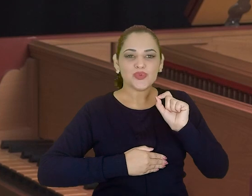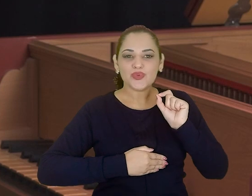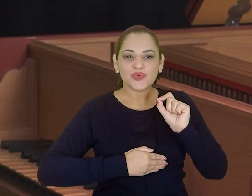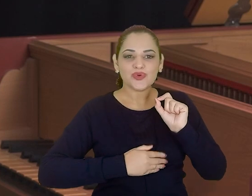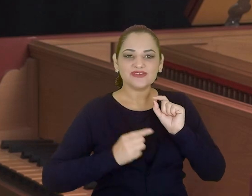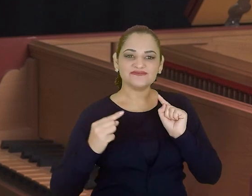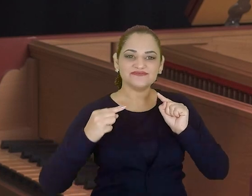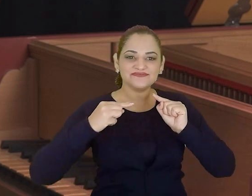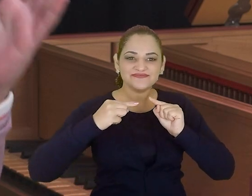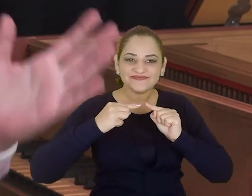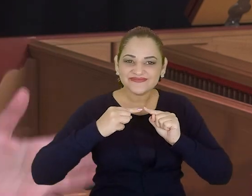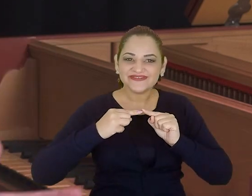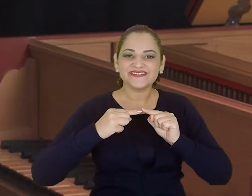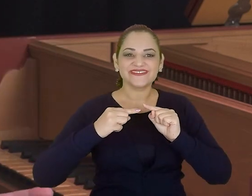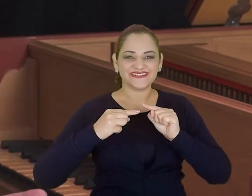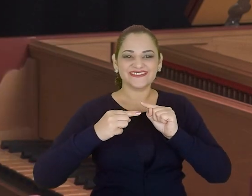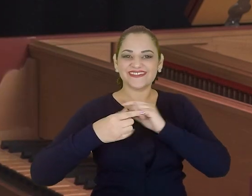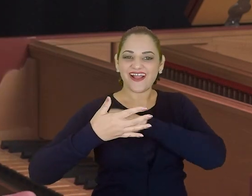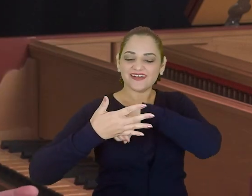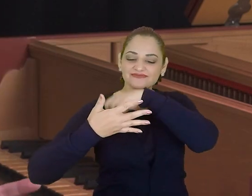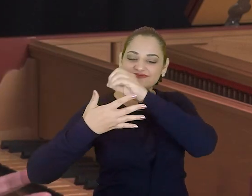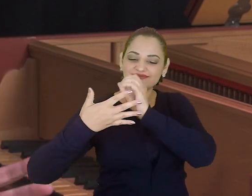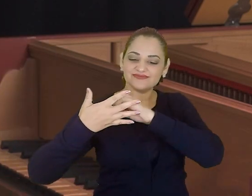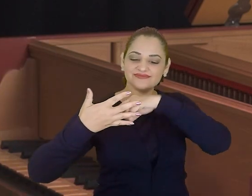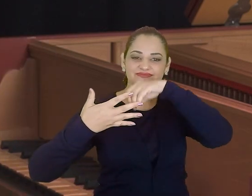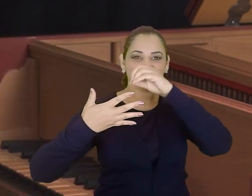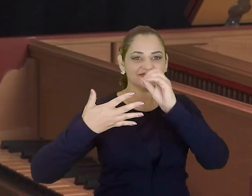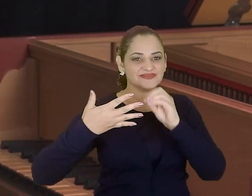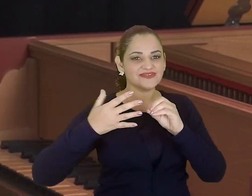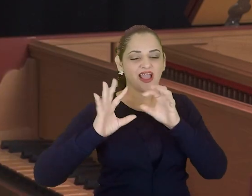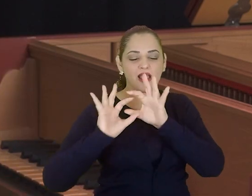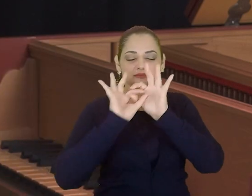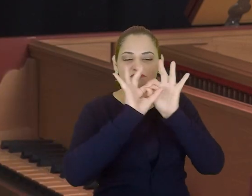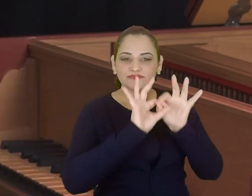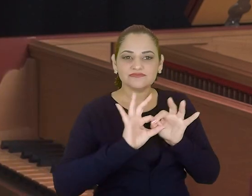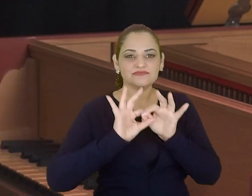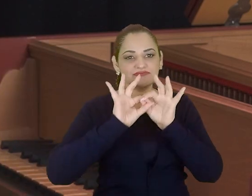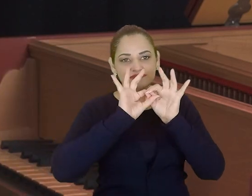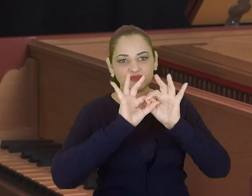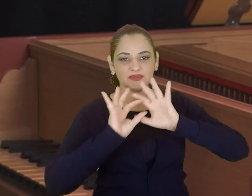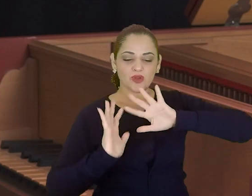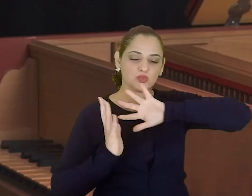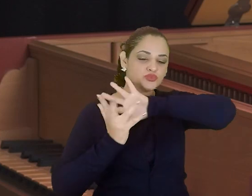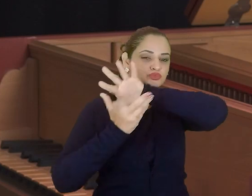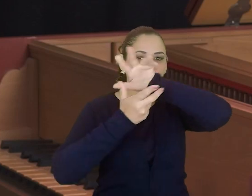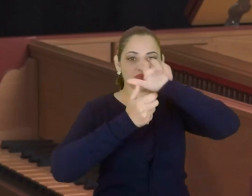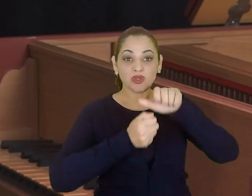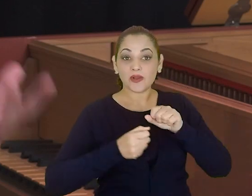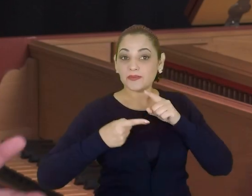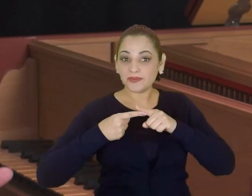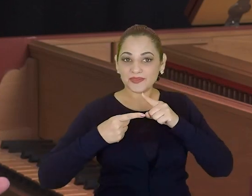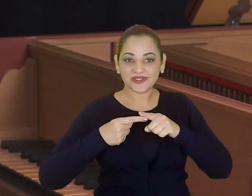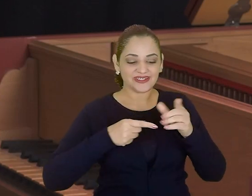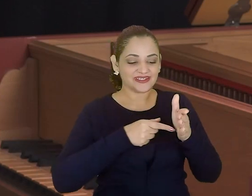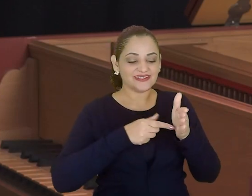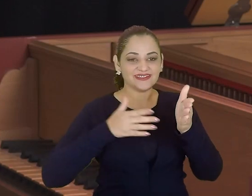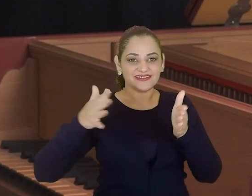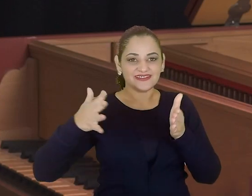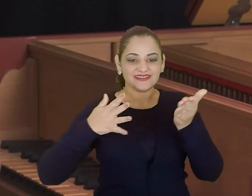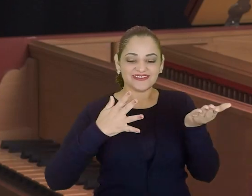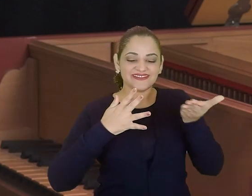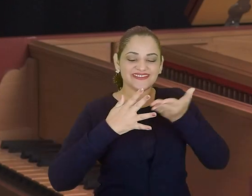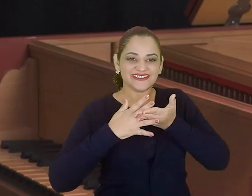têm relação com a harmonia universal. No período barroco, o mundo, o universo, era